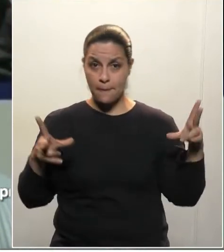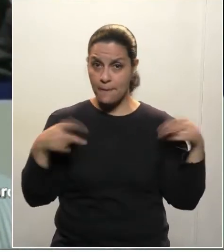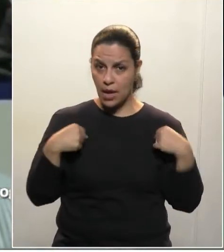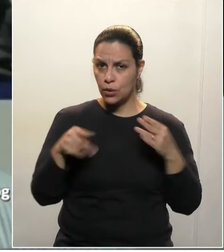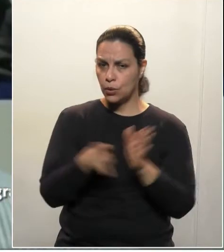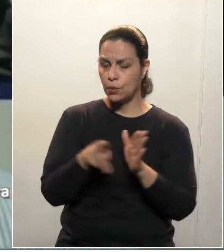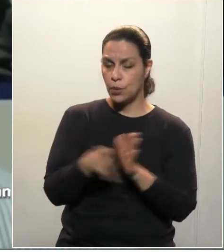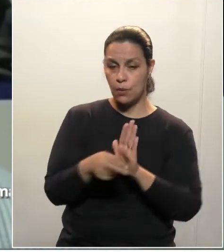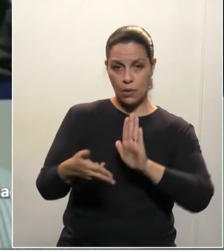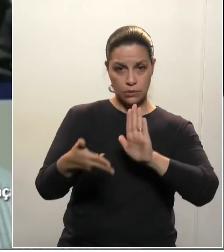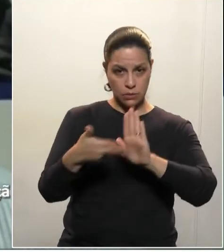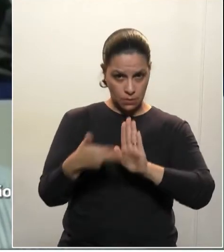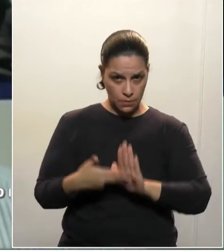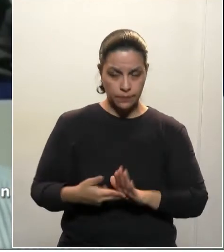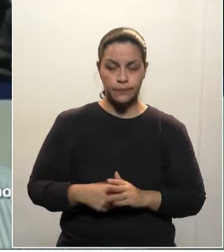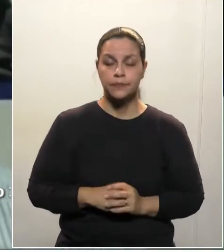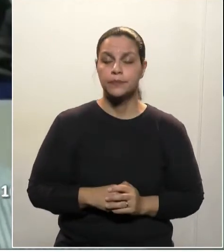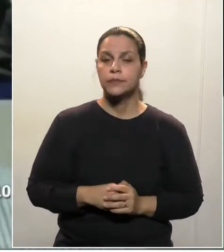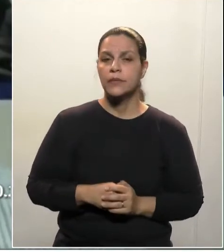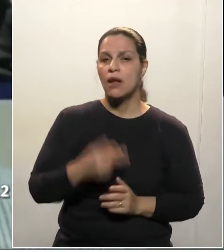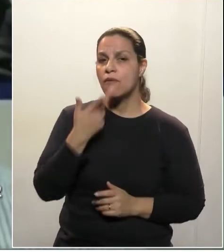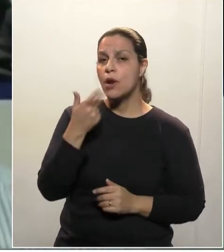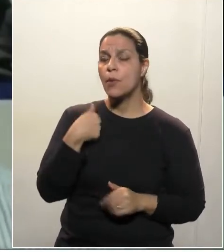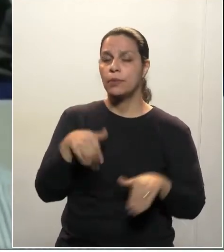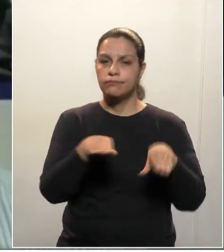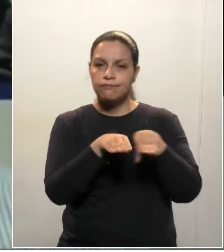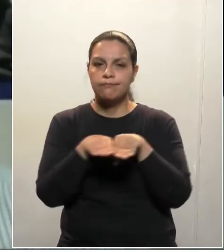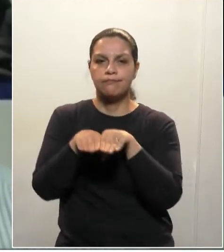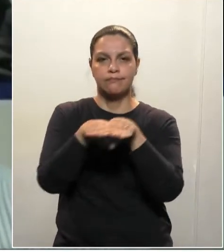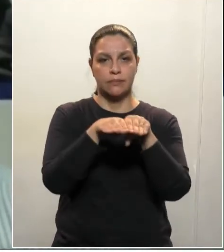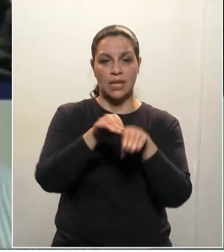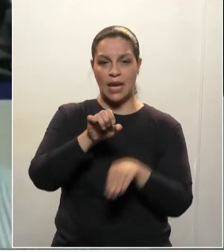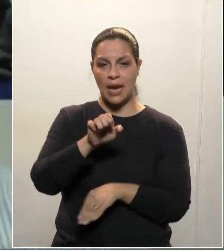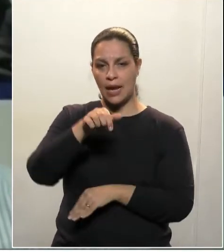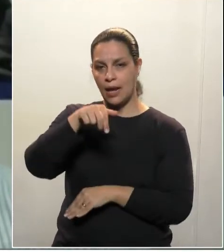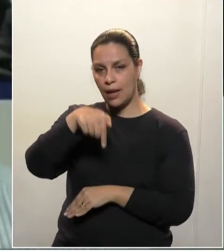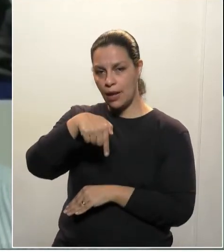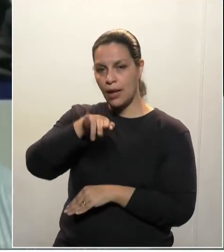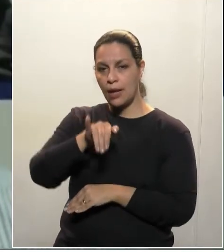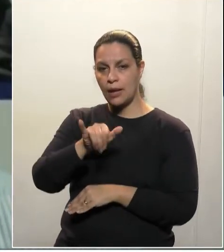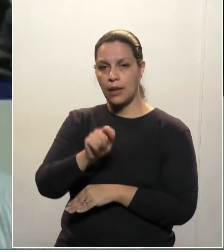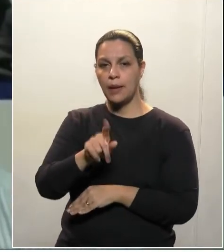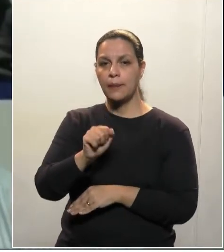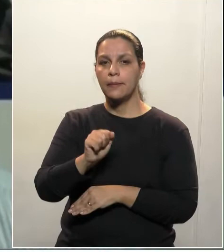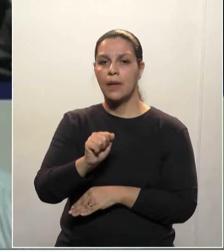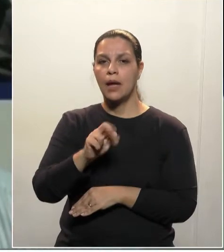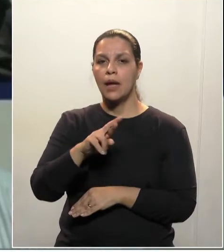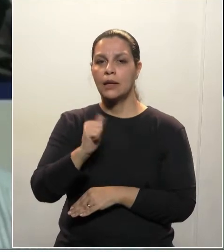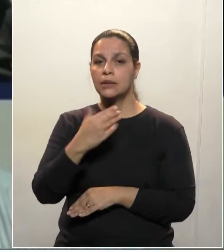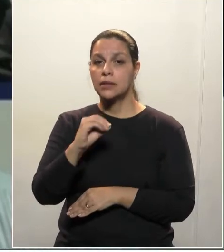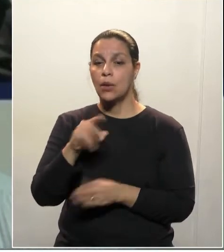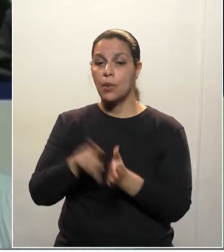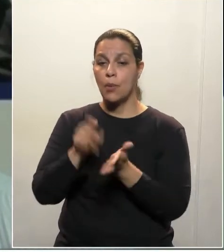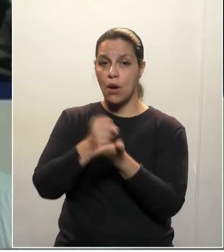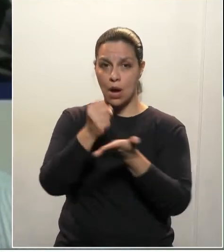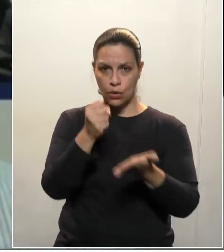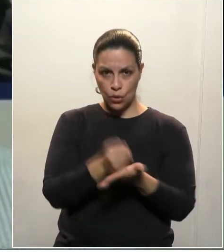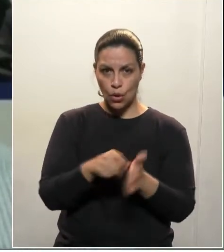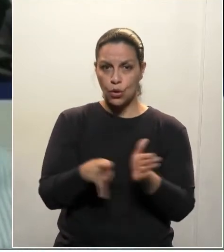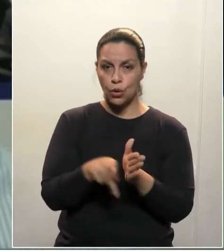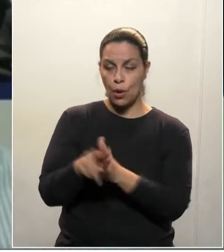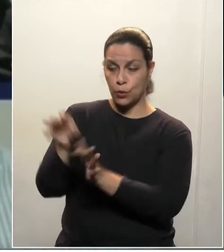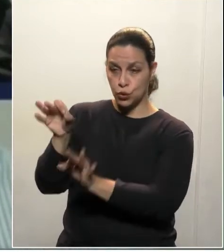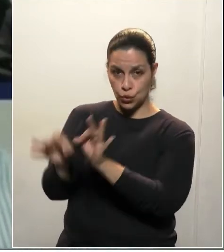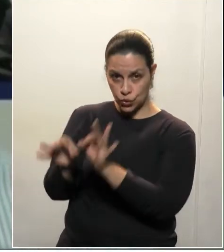das emendas, presidente, trata de equiparação do valor de referência de custos dos cartórios do foro